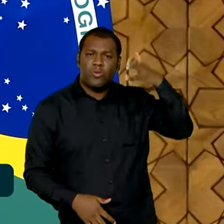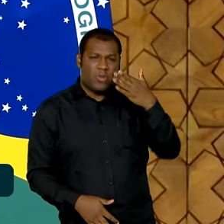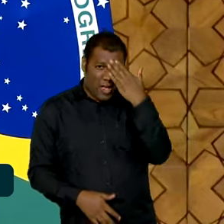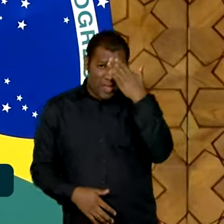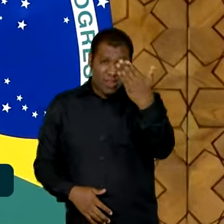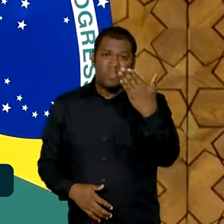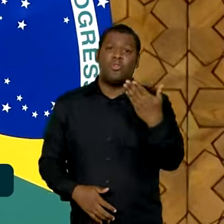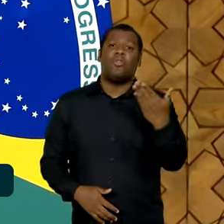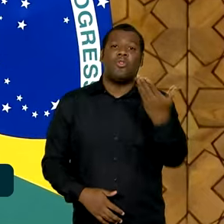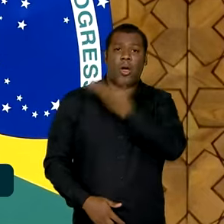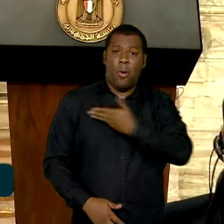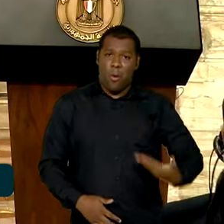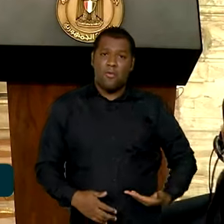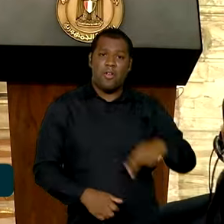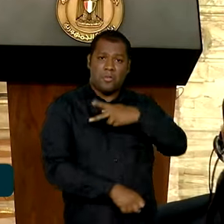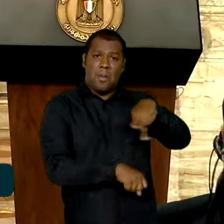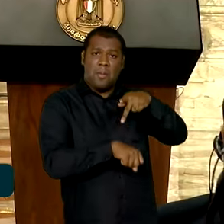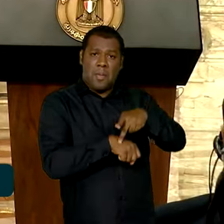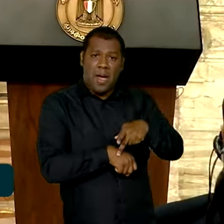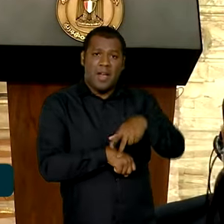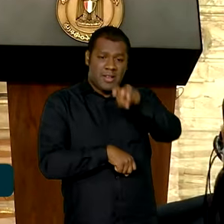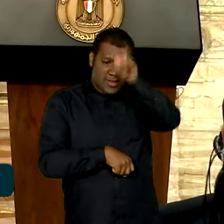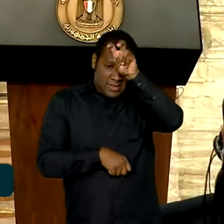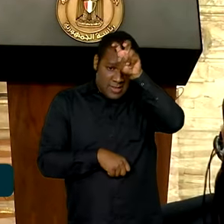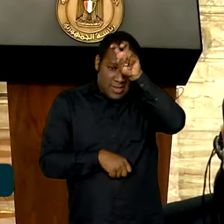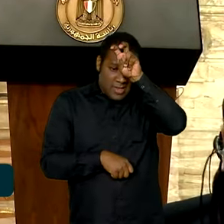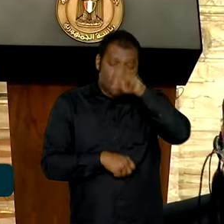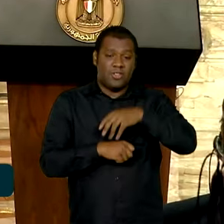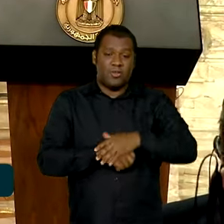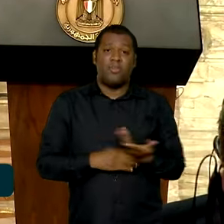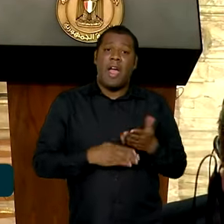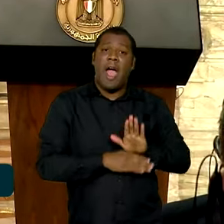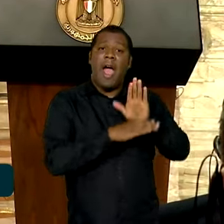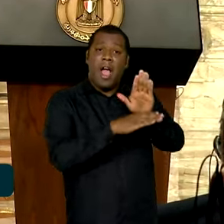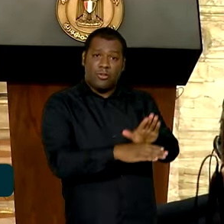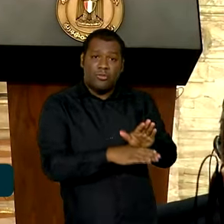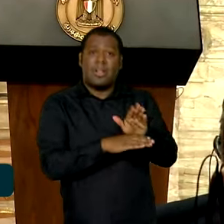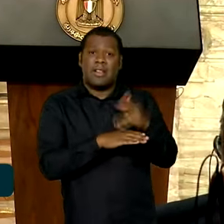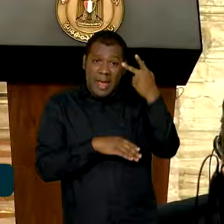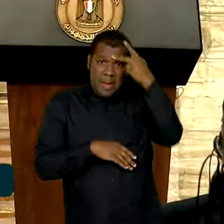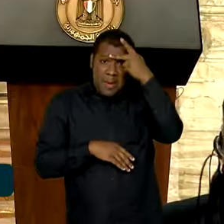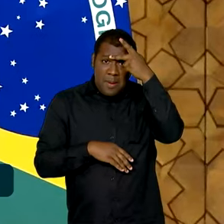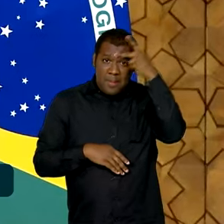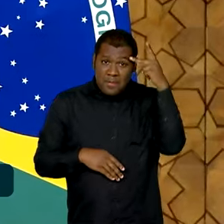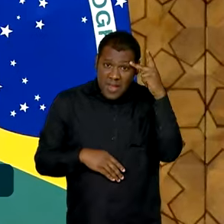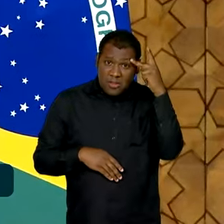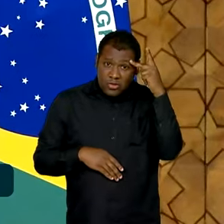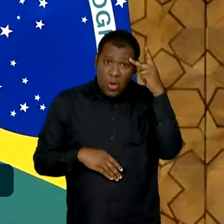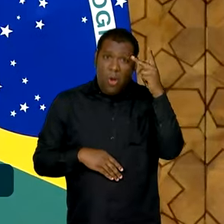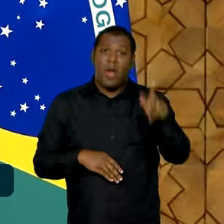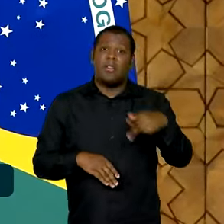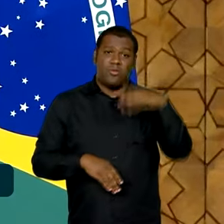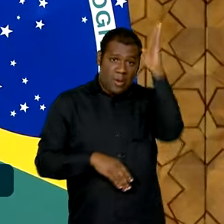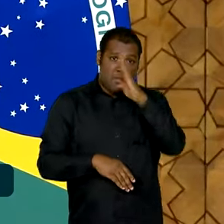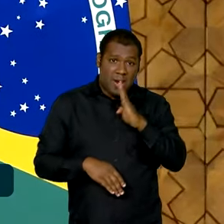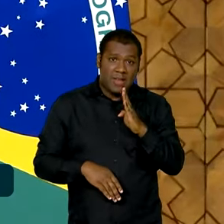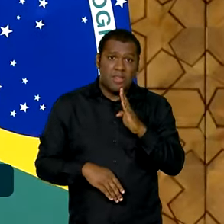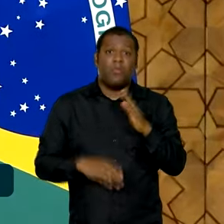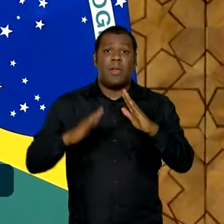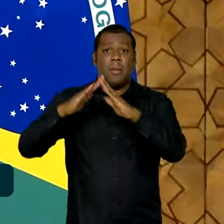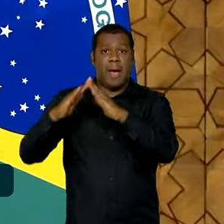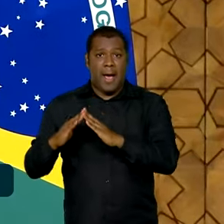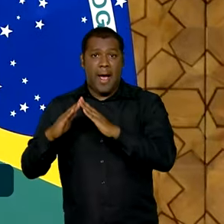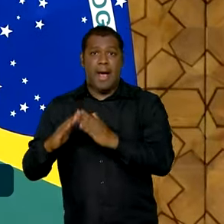empenho do governo egípcio na repatriação de brasileiros que estavam em Gaza. Eu não poderia deixar de